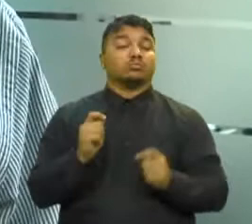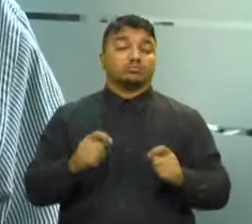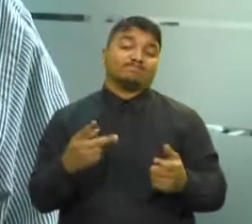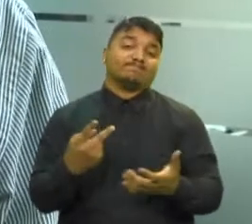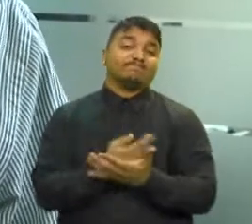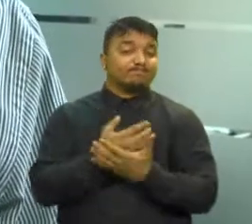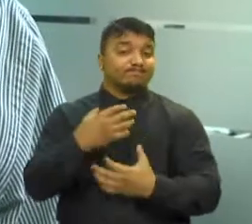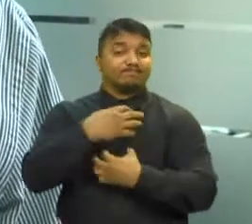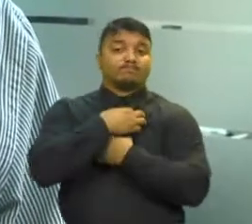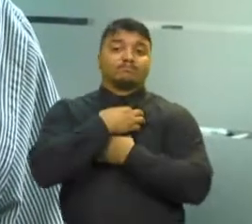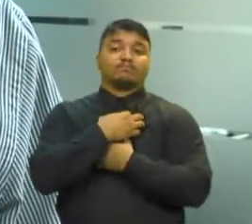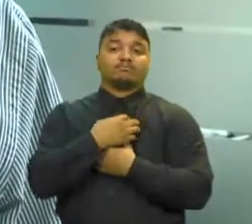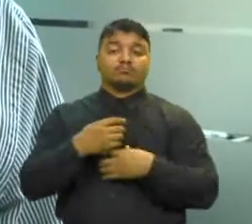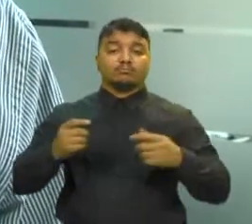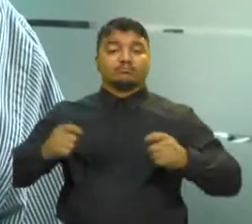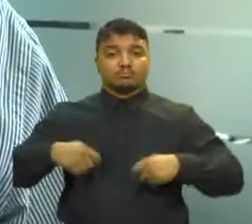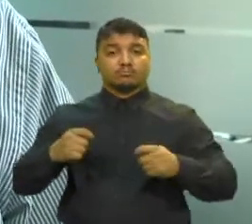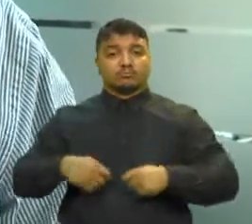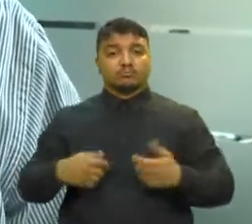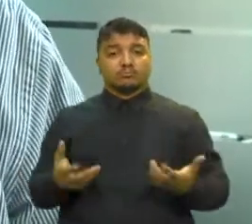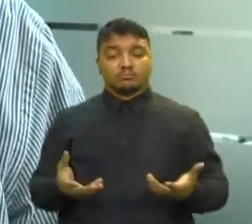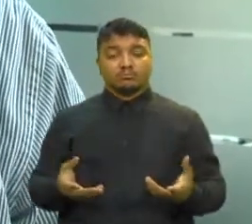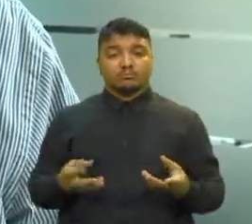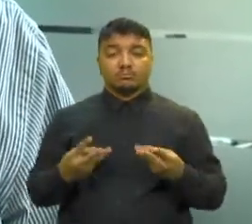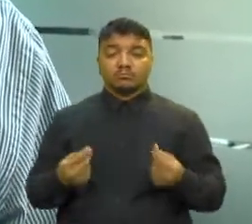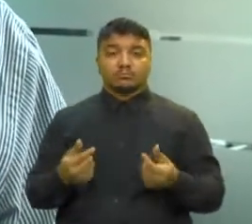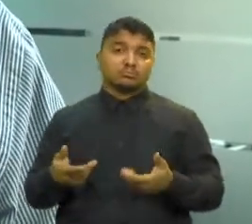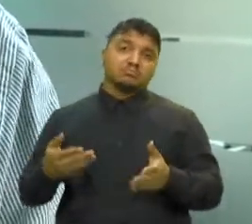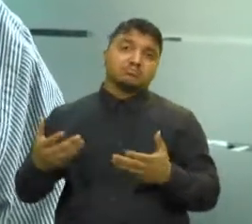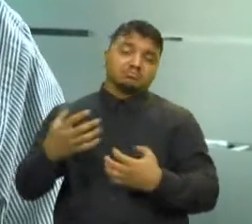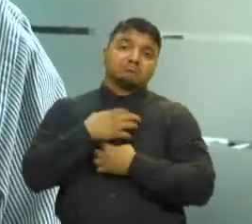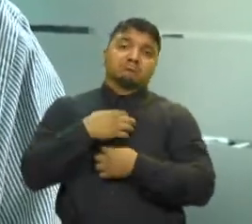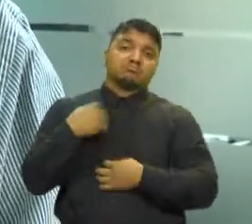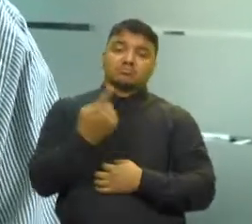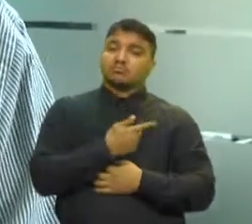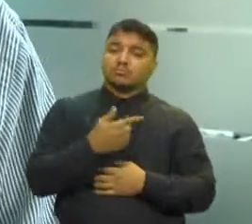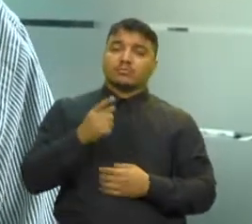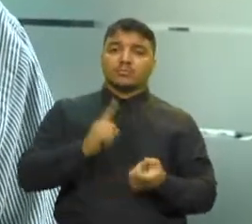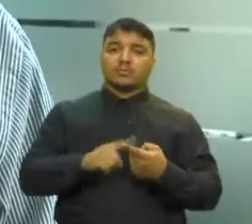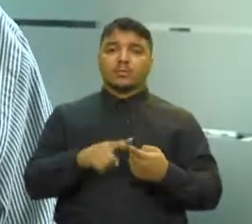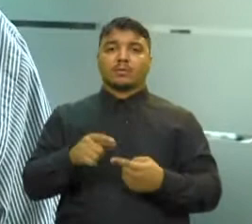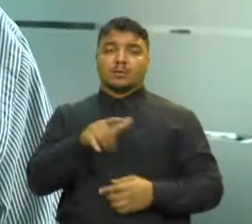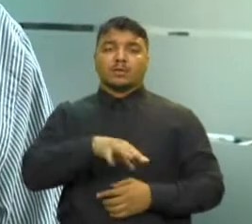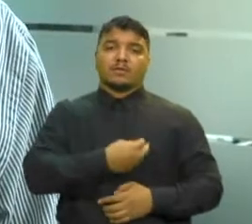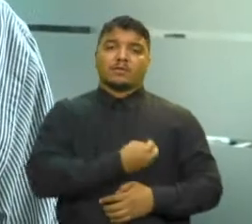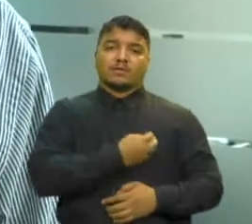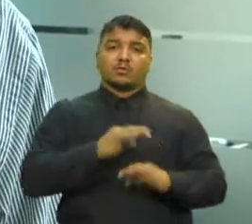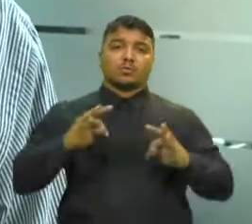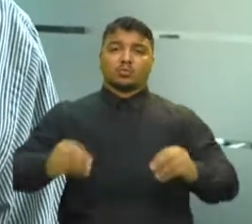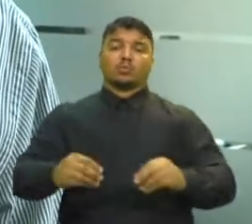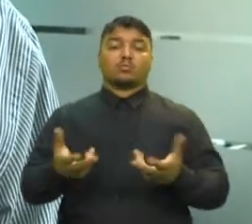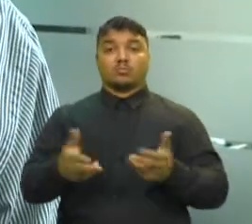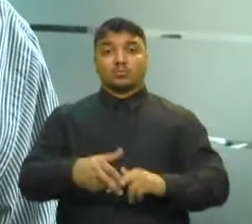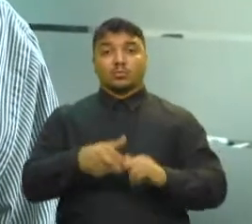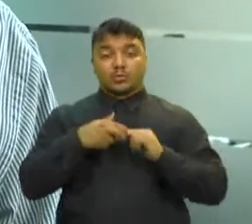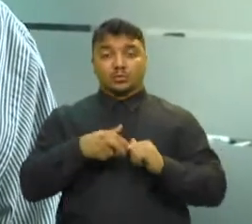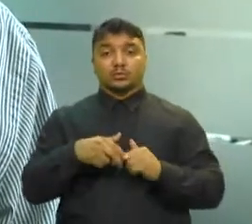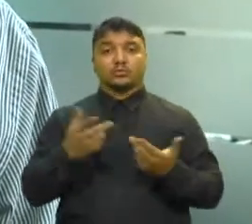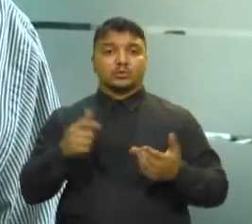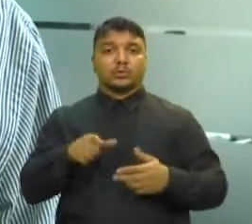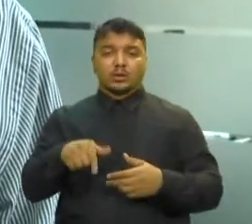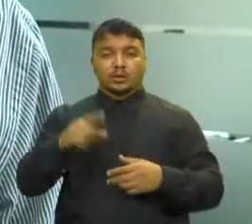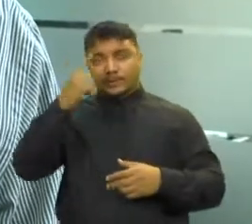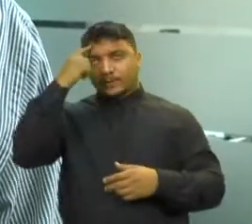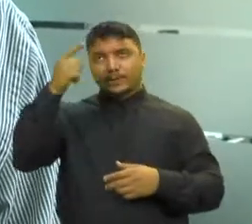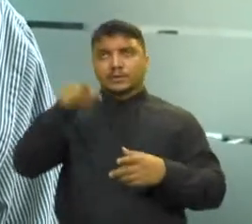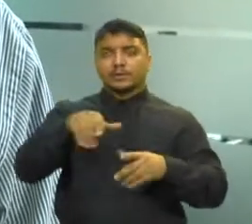chegando aqui e mexendo com a vida de todo mundo Então essa é a ideia,